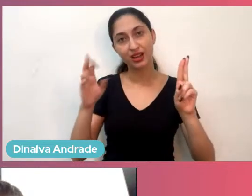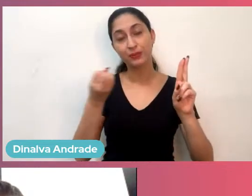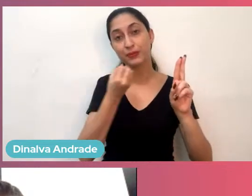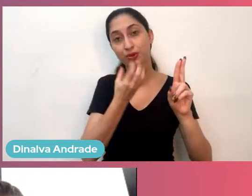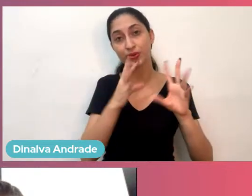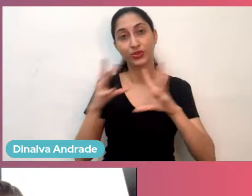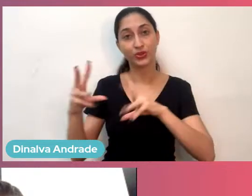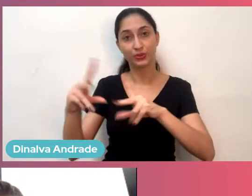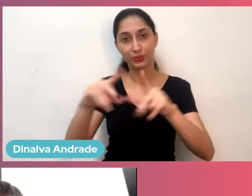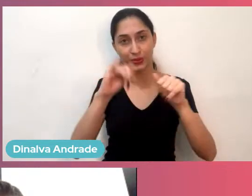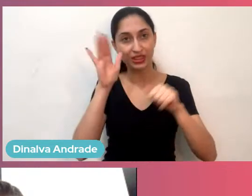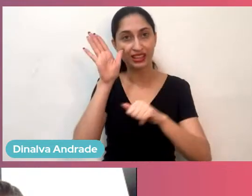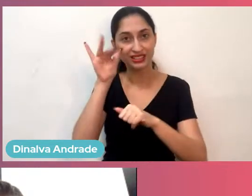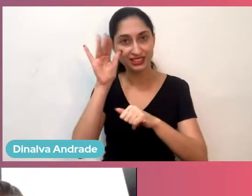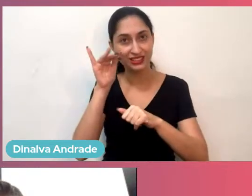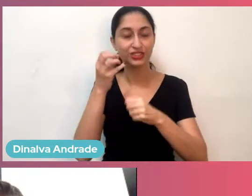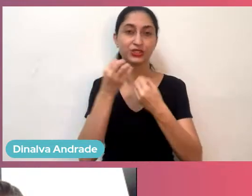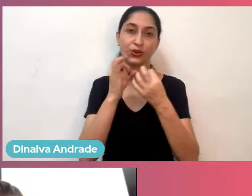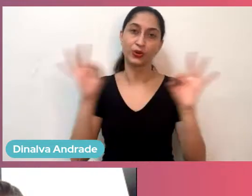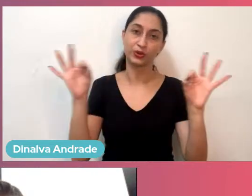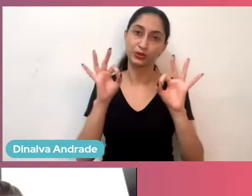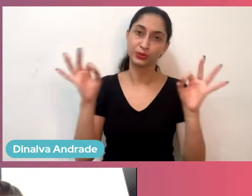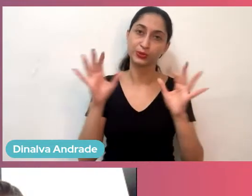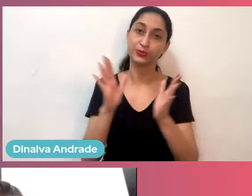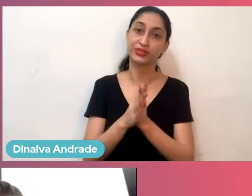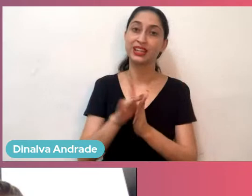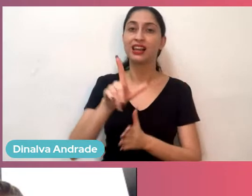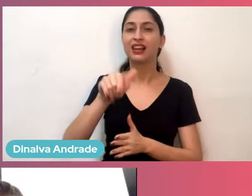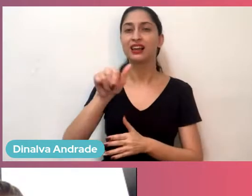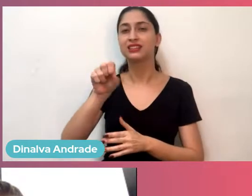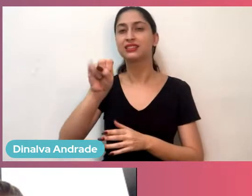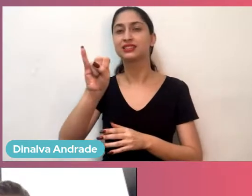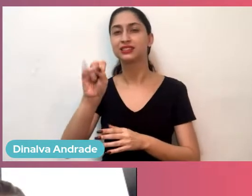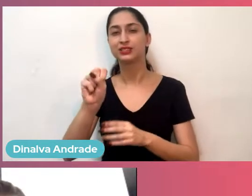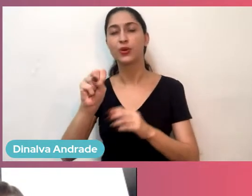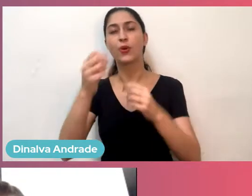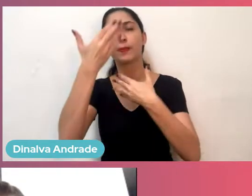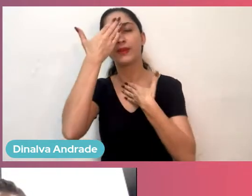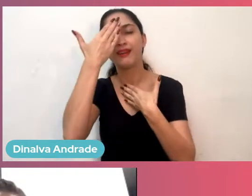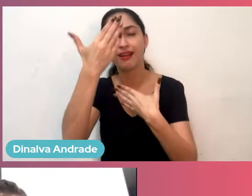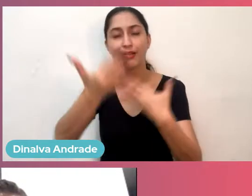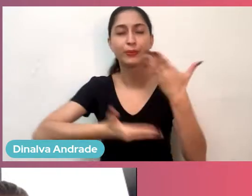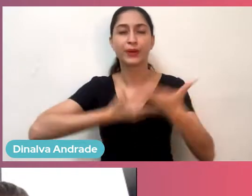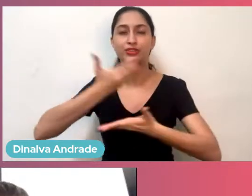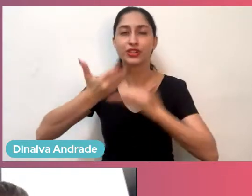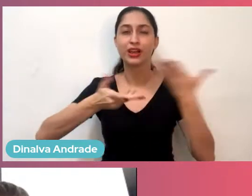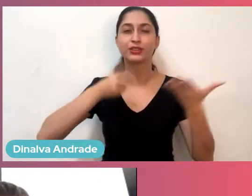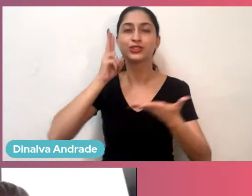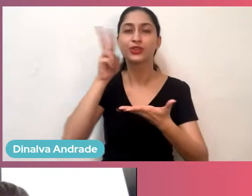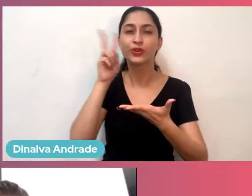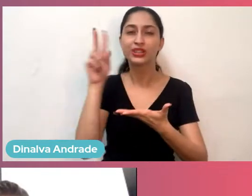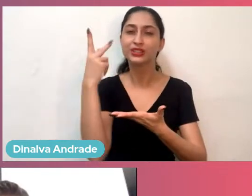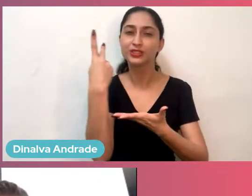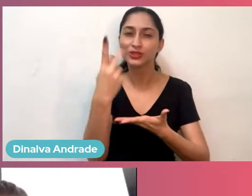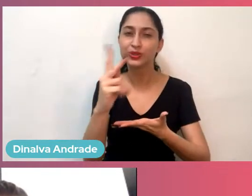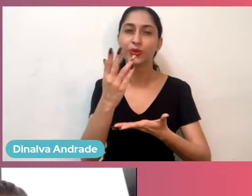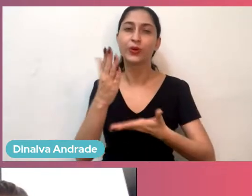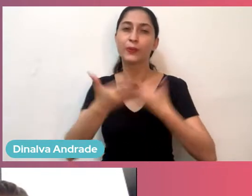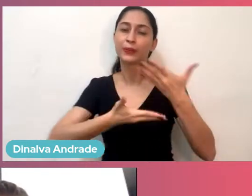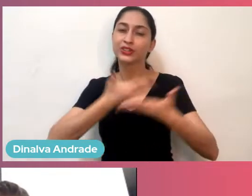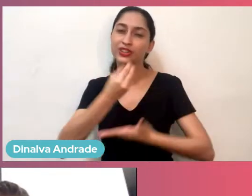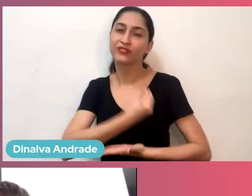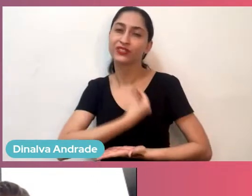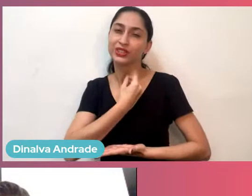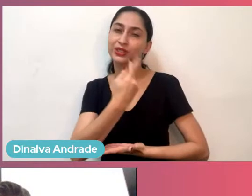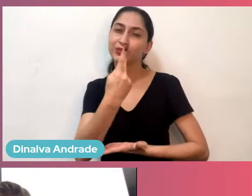a gente, assistindo a gente. É muito bacana. Laís, muito obrigado por contar a sua história, por compartilhar um pouquinho aí da sua vida com a gente. Foi bem legal,